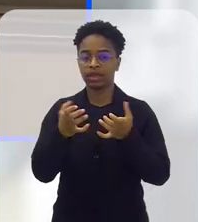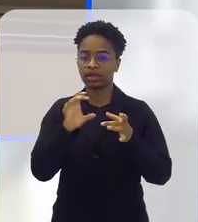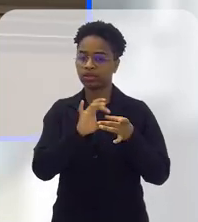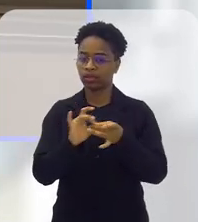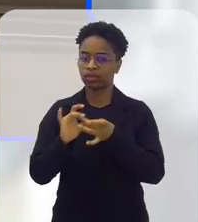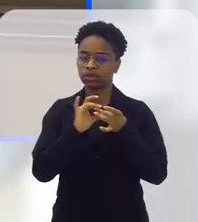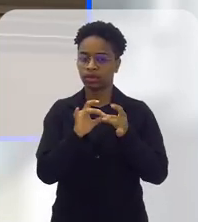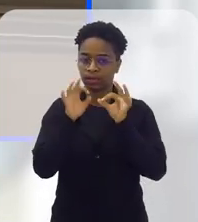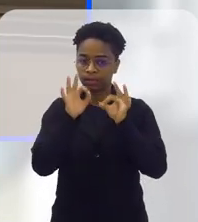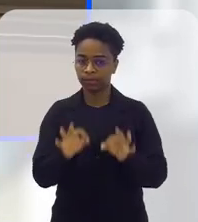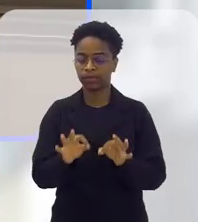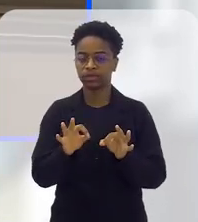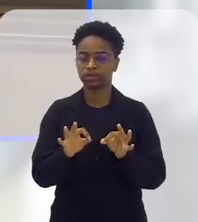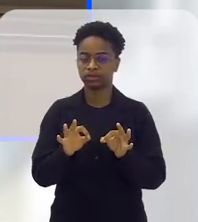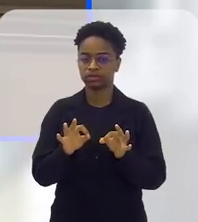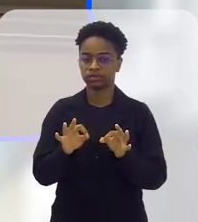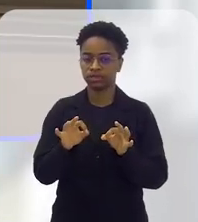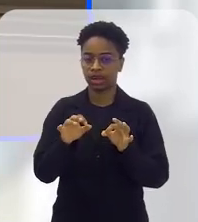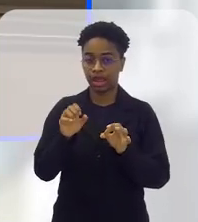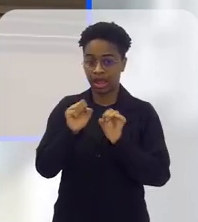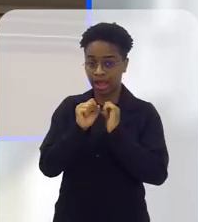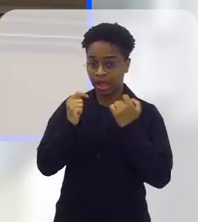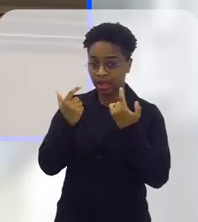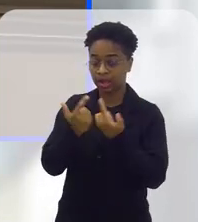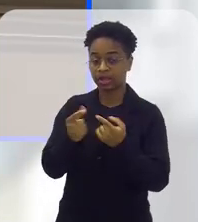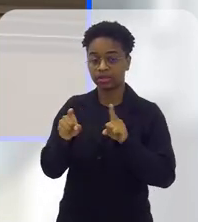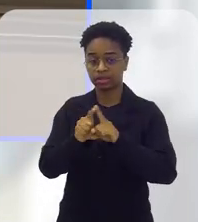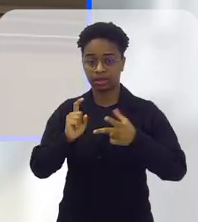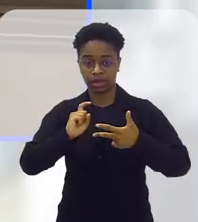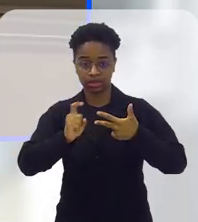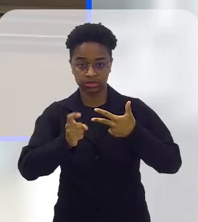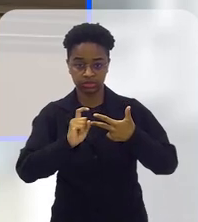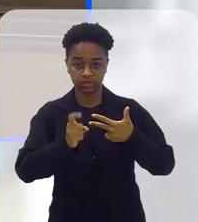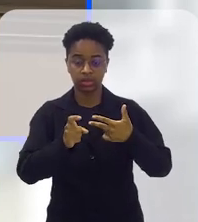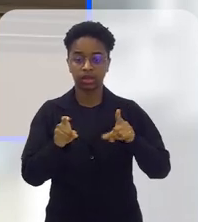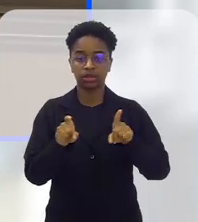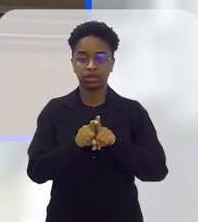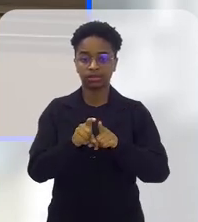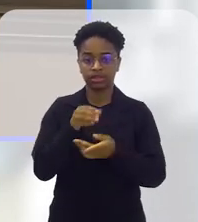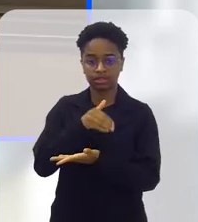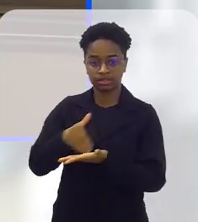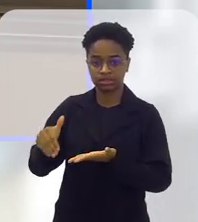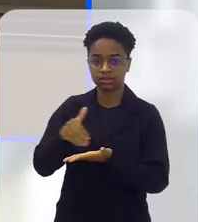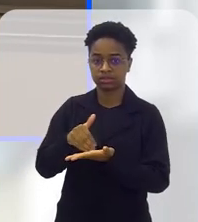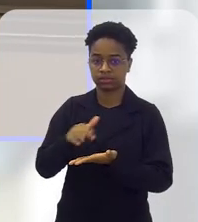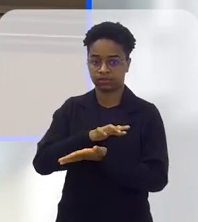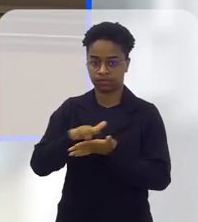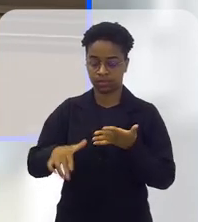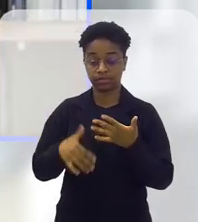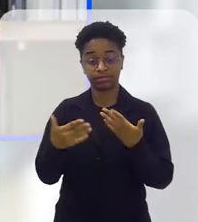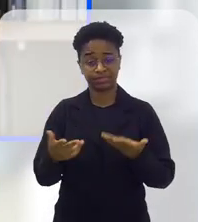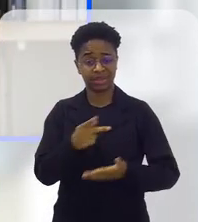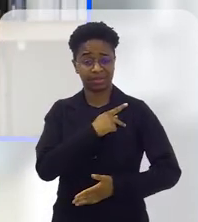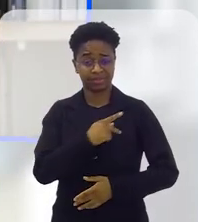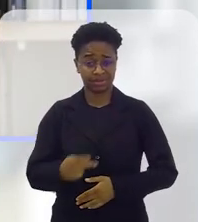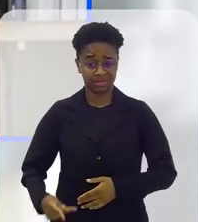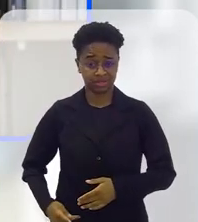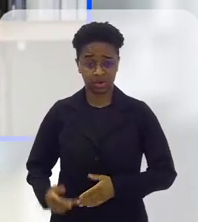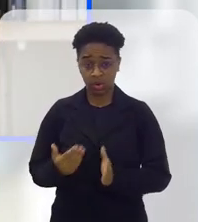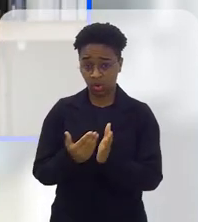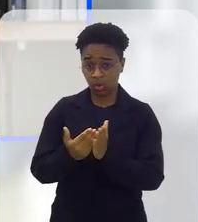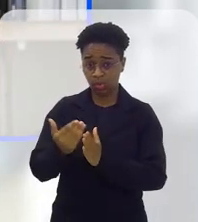essa união entre o parlamento e entre o executivo e com a secretaria. Presidente,